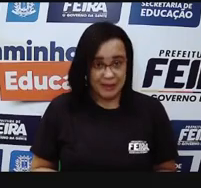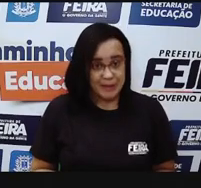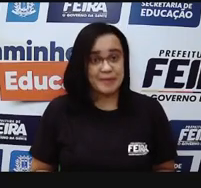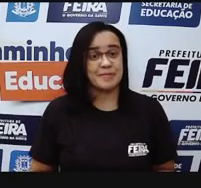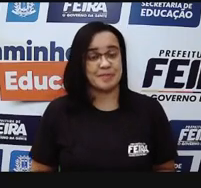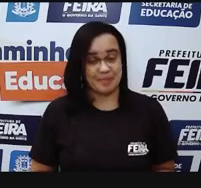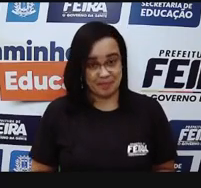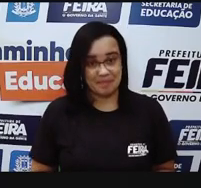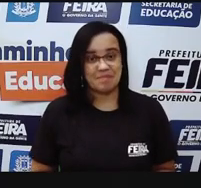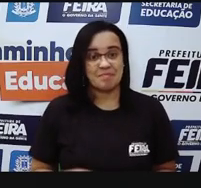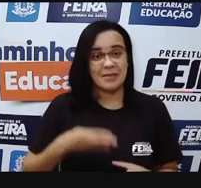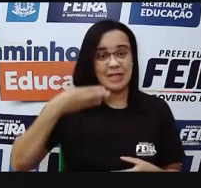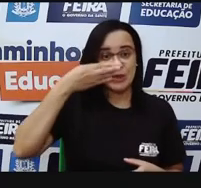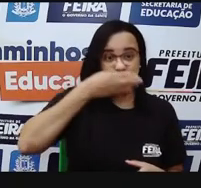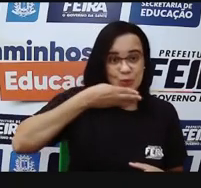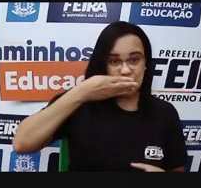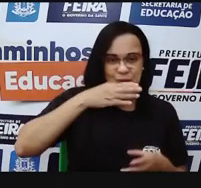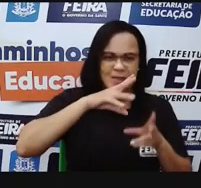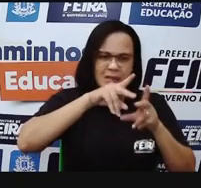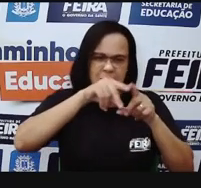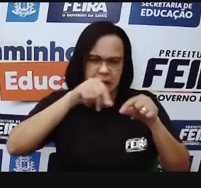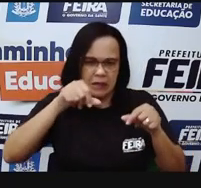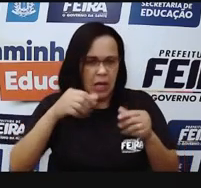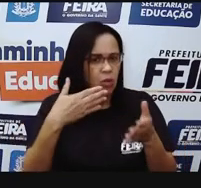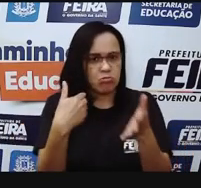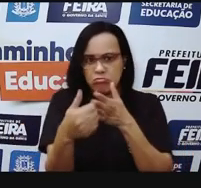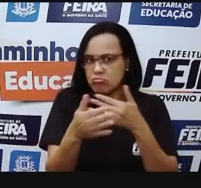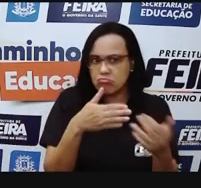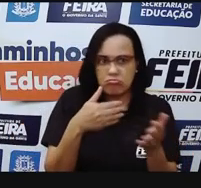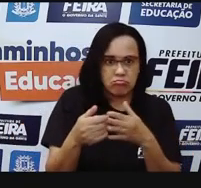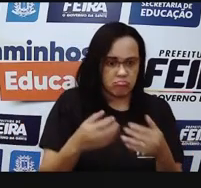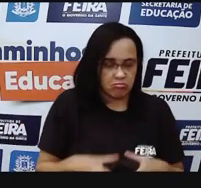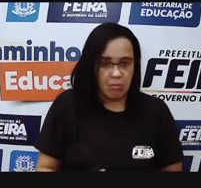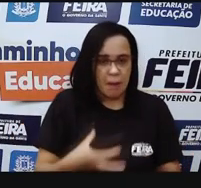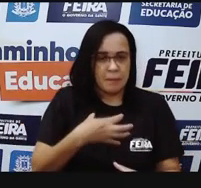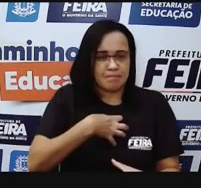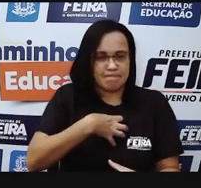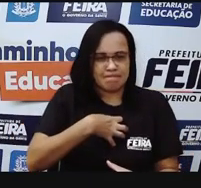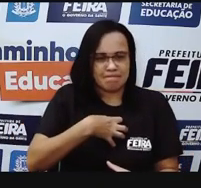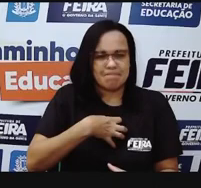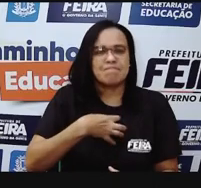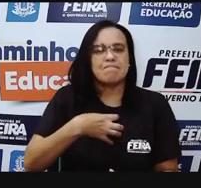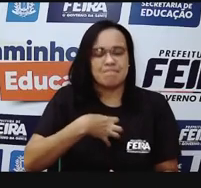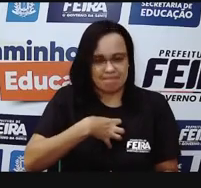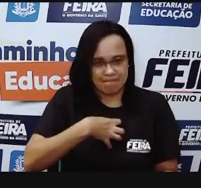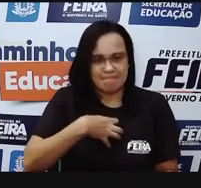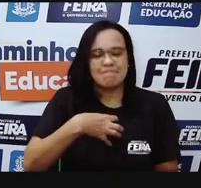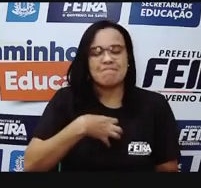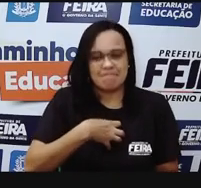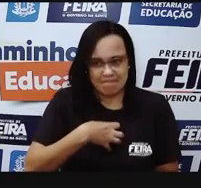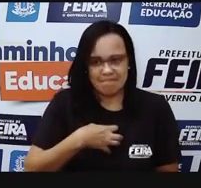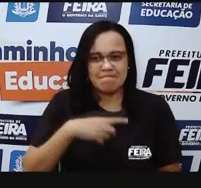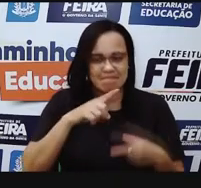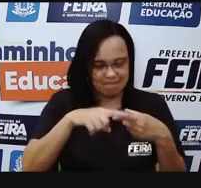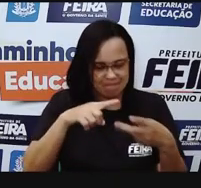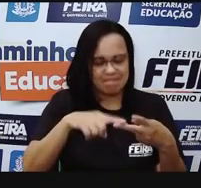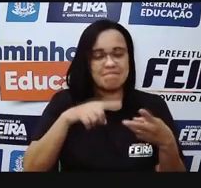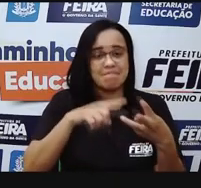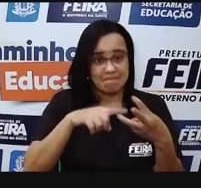tem a ver com a acidez. Quais são as papilas? São as papilas foliadas, foliadas.